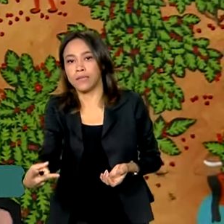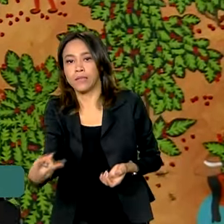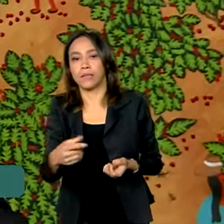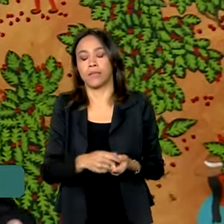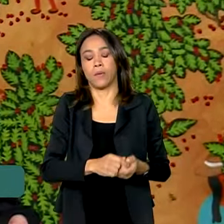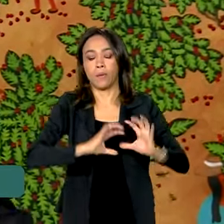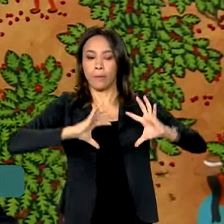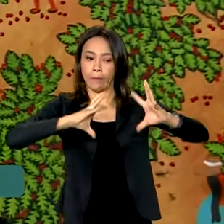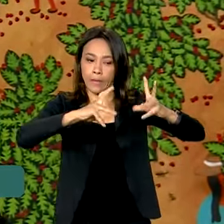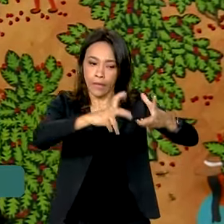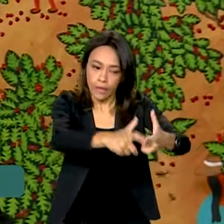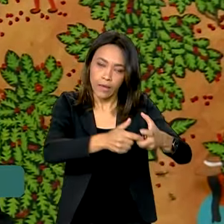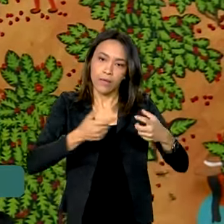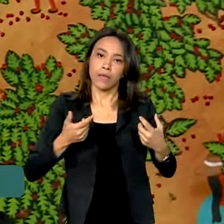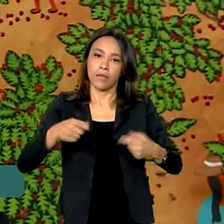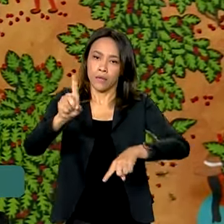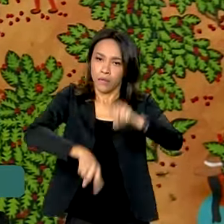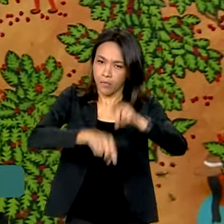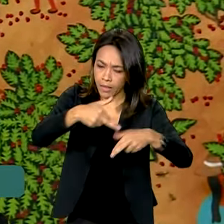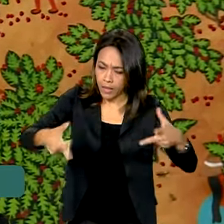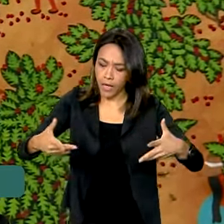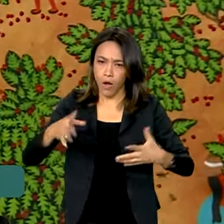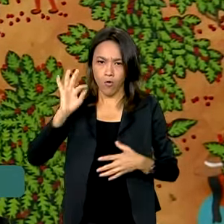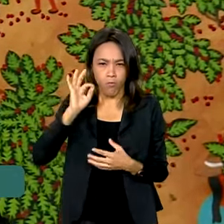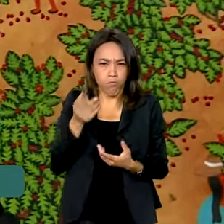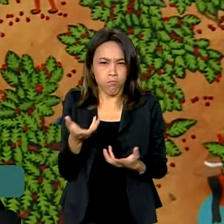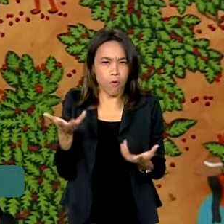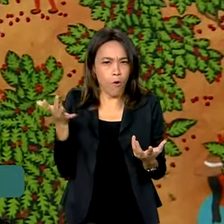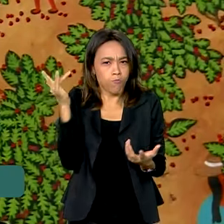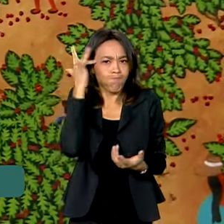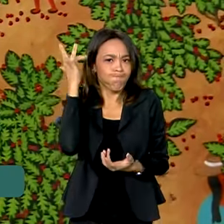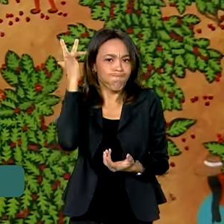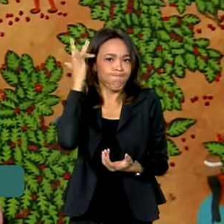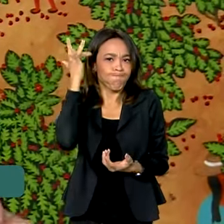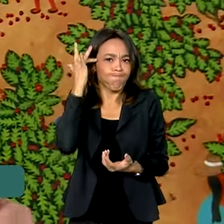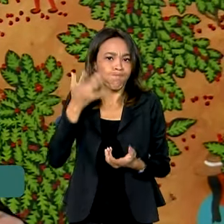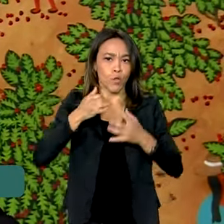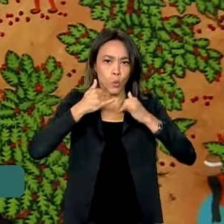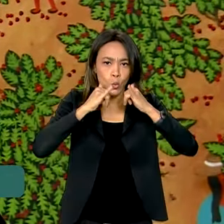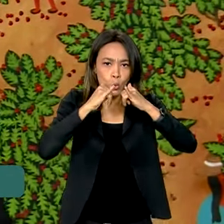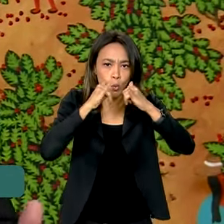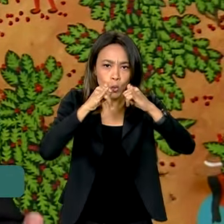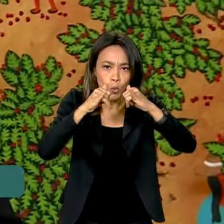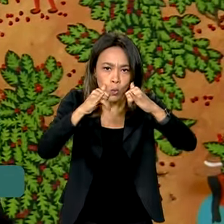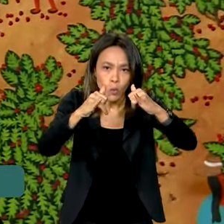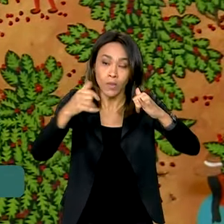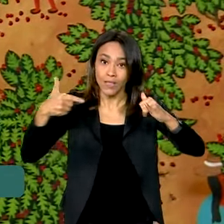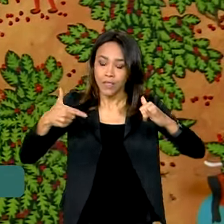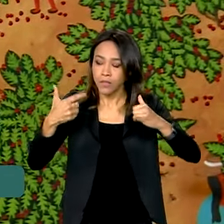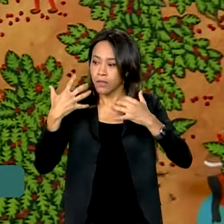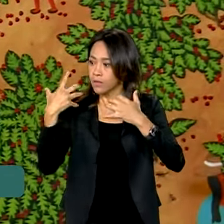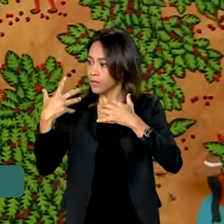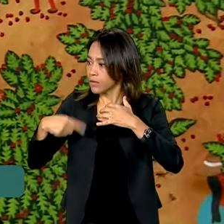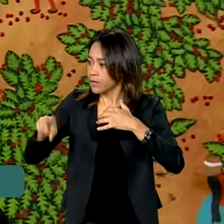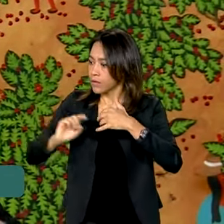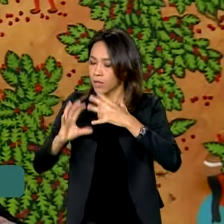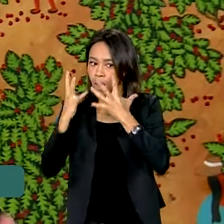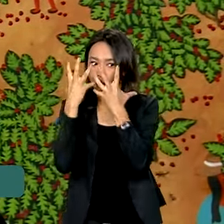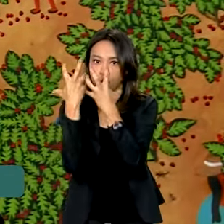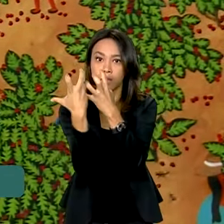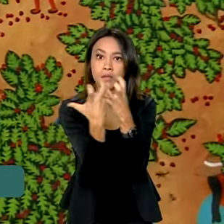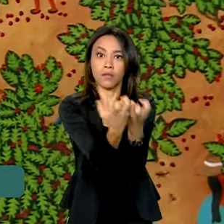e equipamentos com melhor eficiência energética. Tenho certeza que isso vai atrair muito investimento,